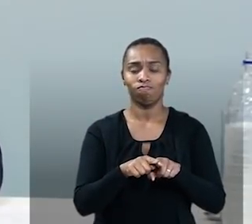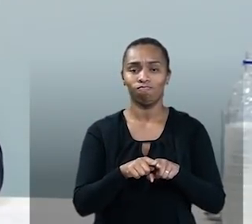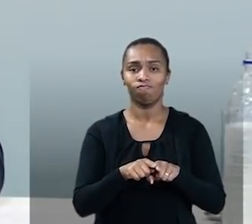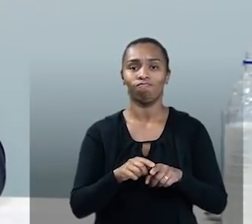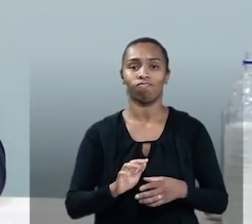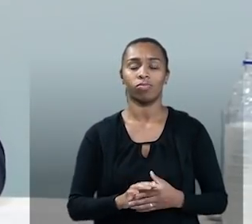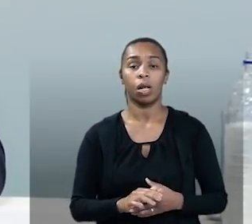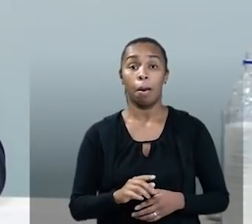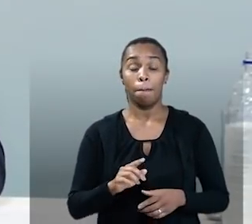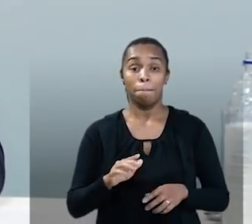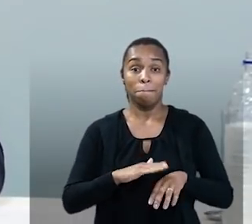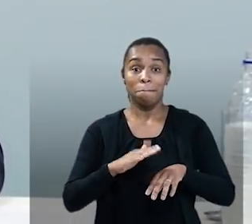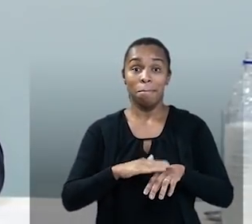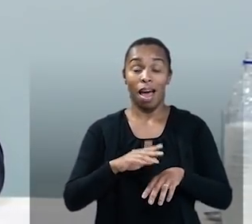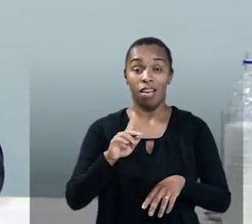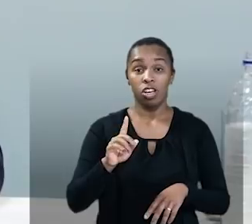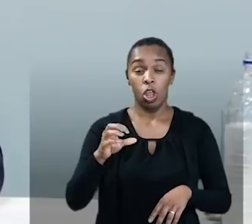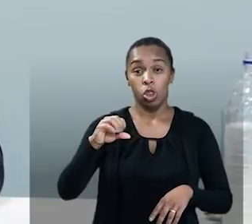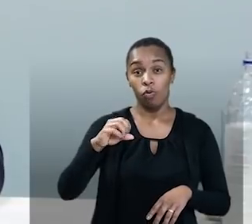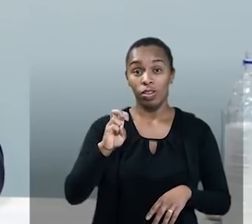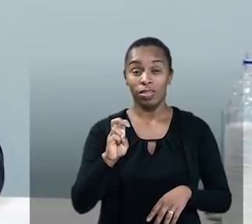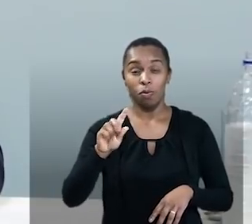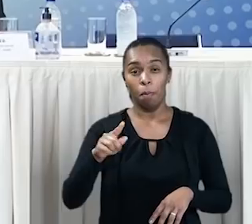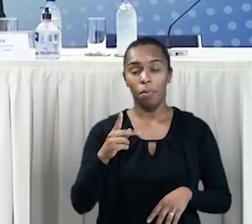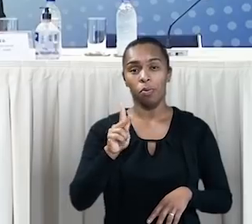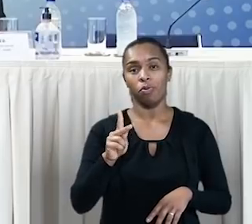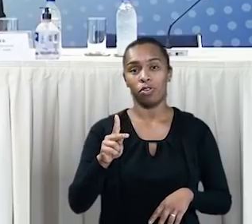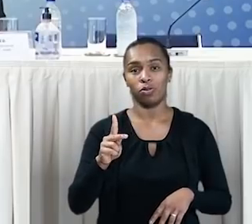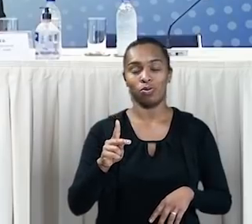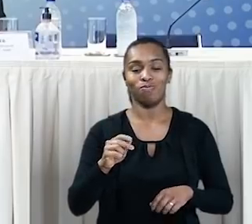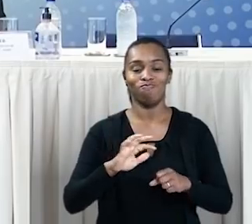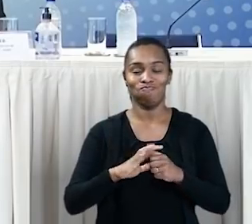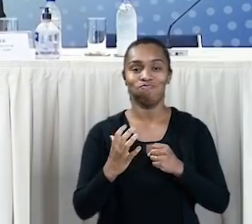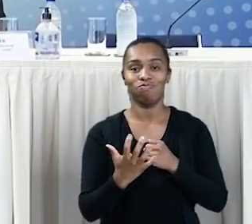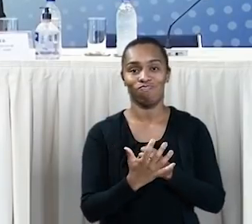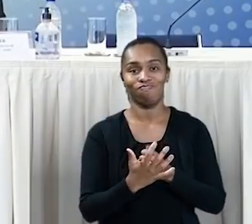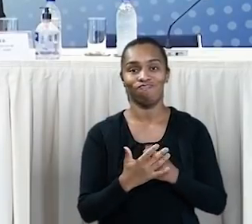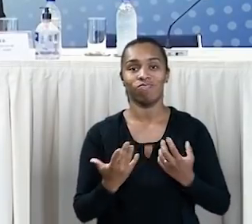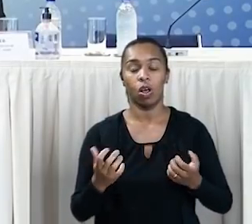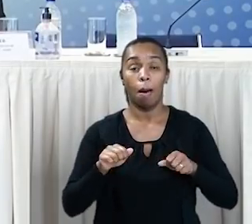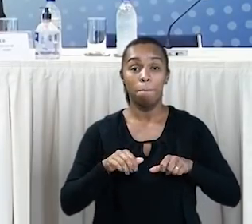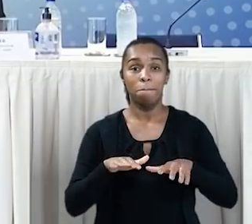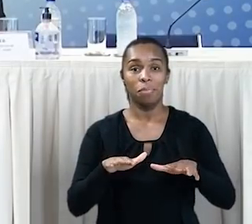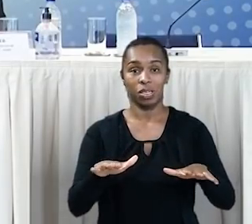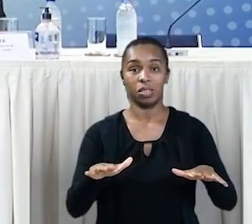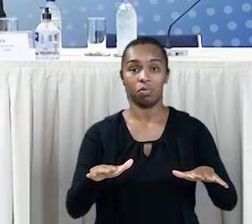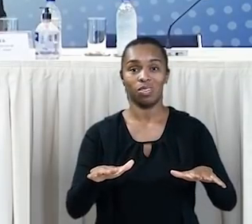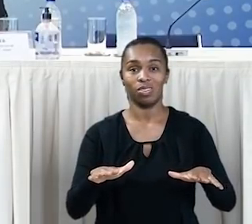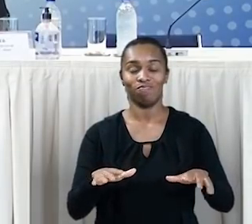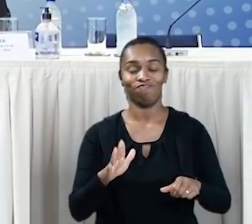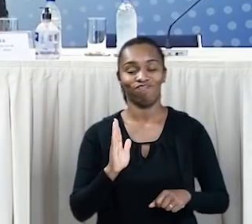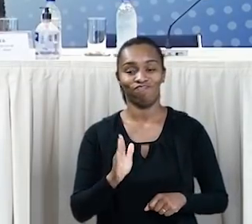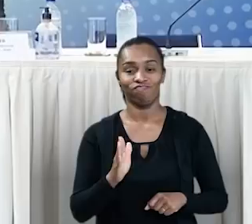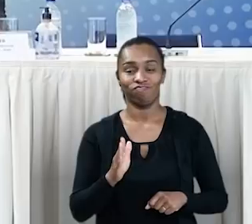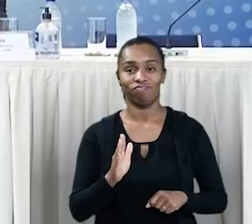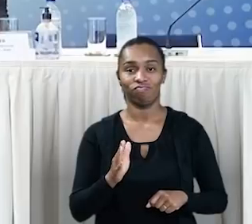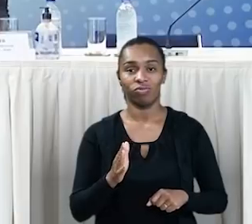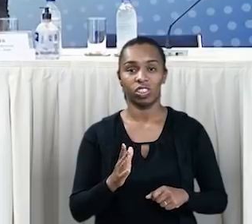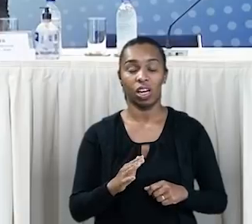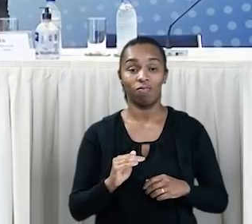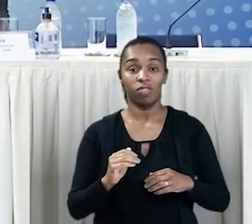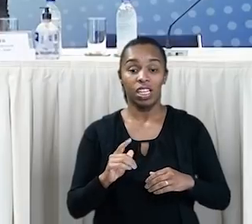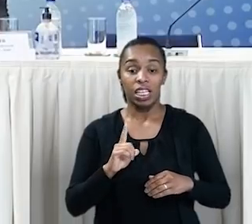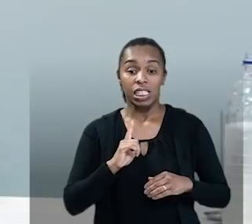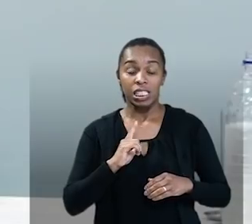mais de 95 mil professores nesse momento de pandemia. Na realidade, a pandemia, como todos têm dito, já se tornou um jargão, tem